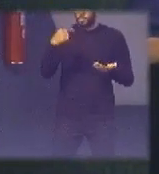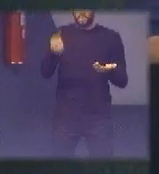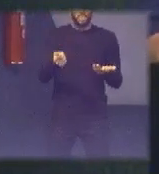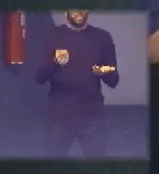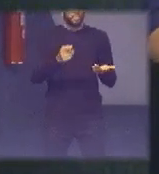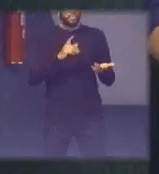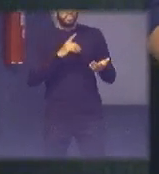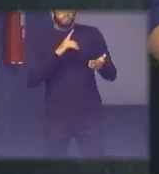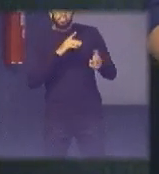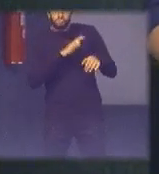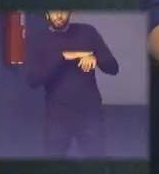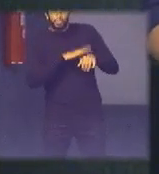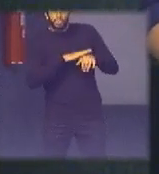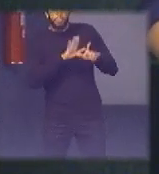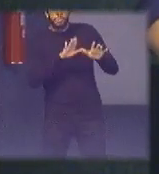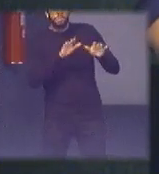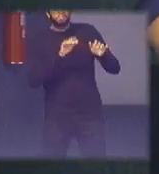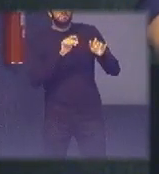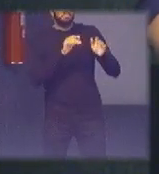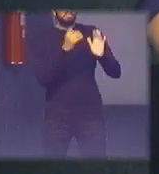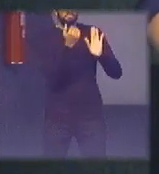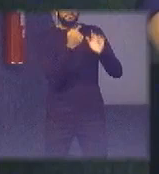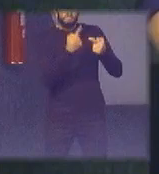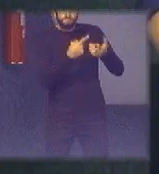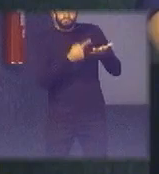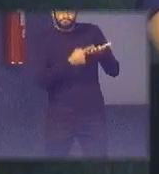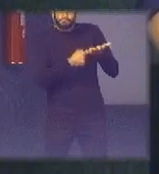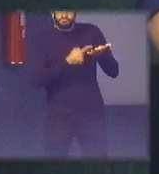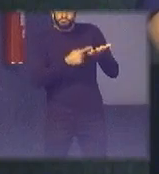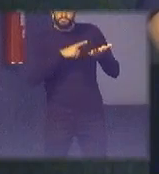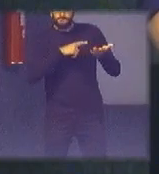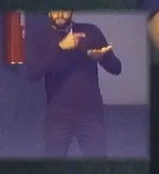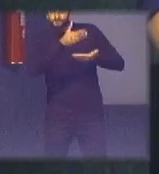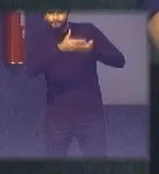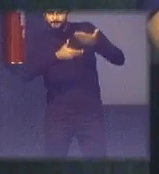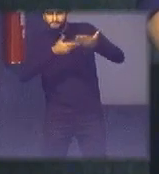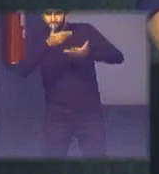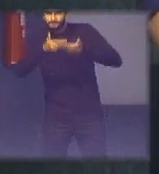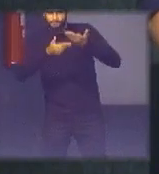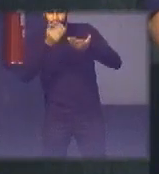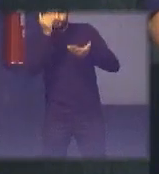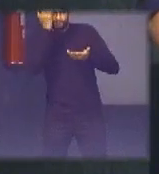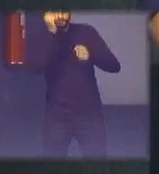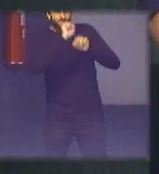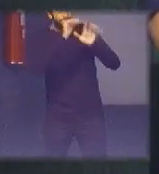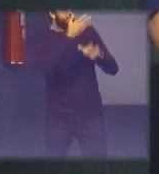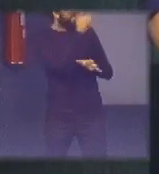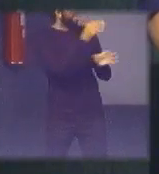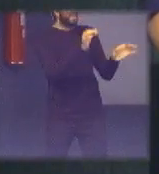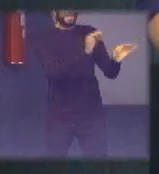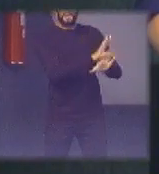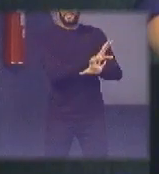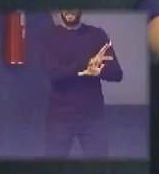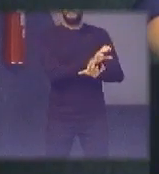momento oportuno vamos marcar uma agenda aí para a gente trocar uma ideia o mais acabou acabou